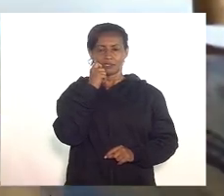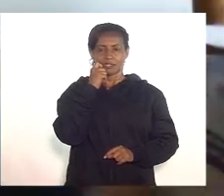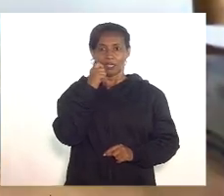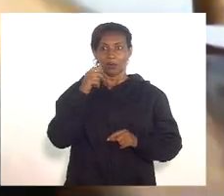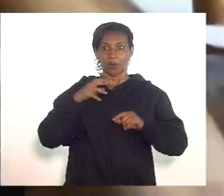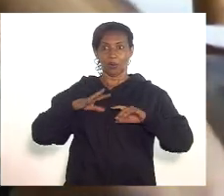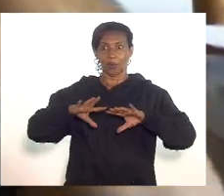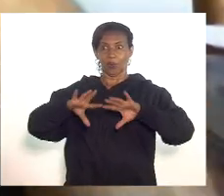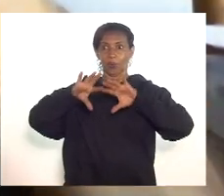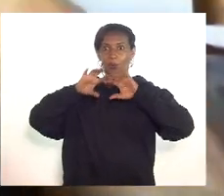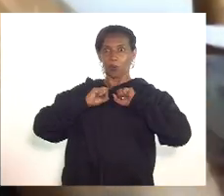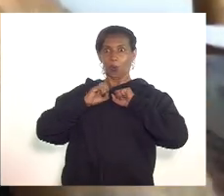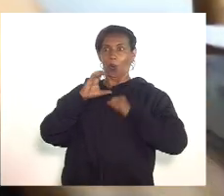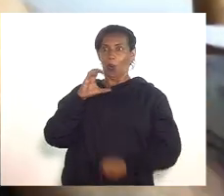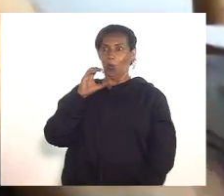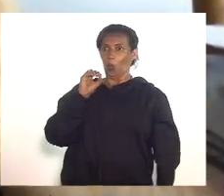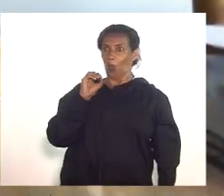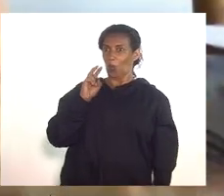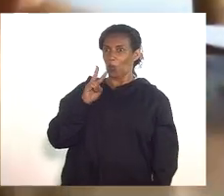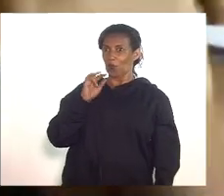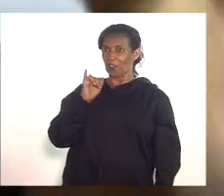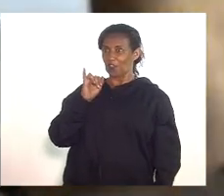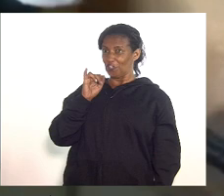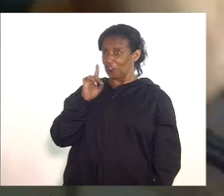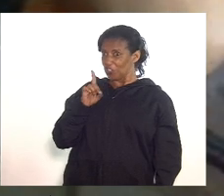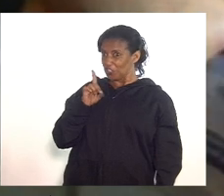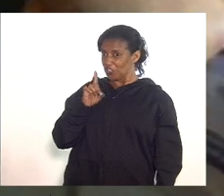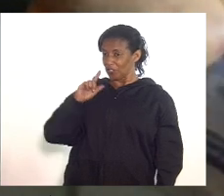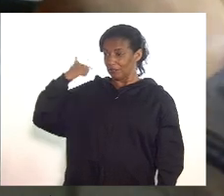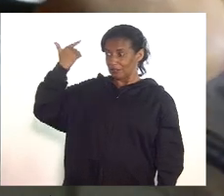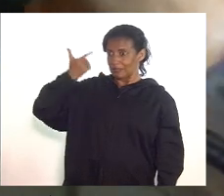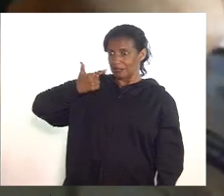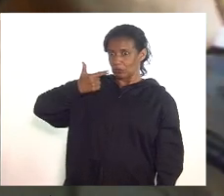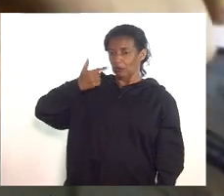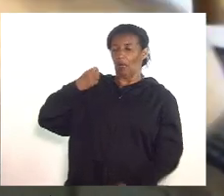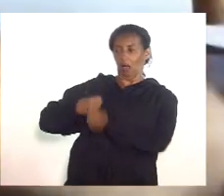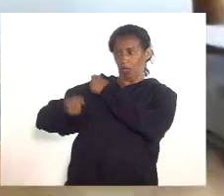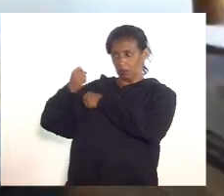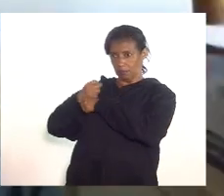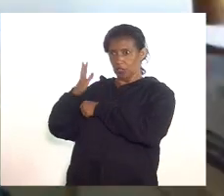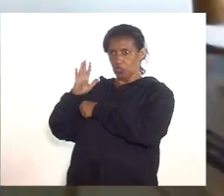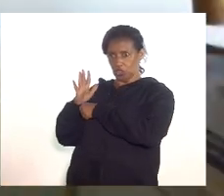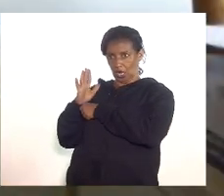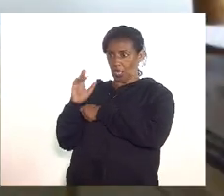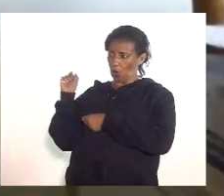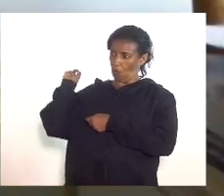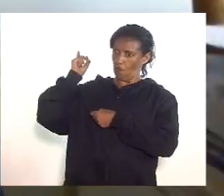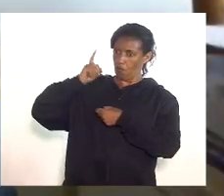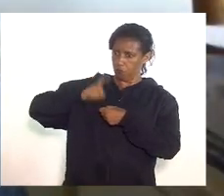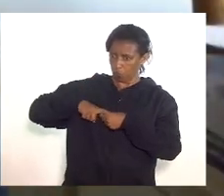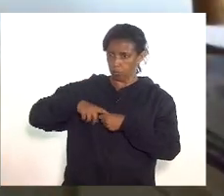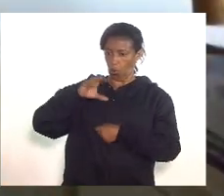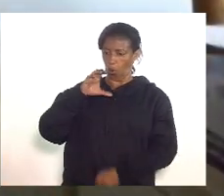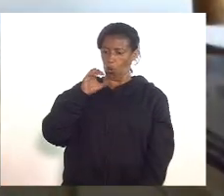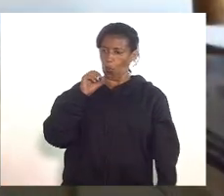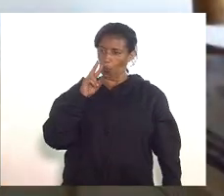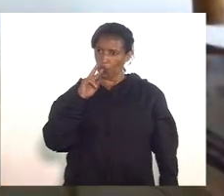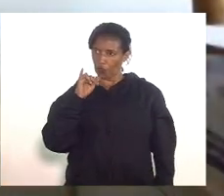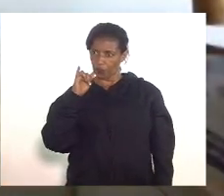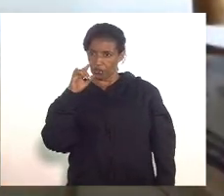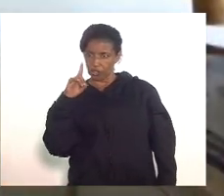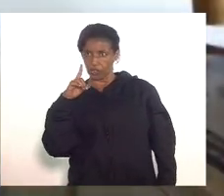pela segunda vez que teve infectado o ano passado e voltou a se reinfectar